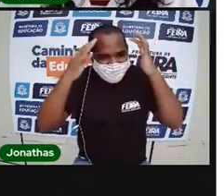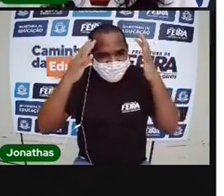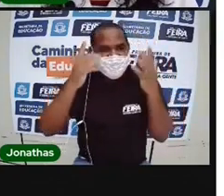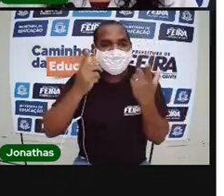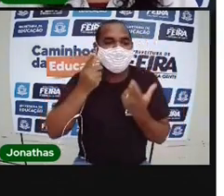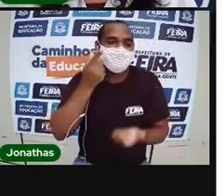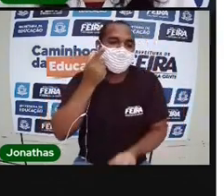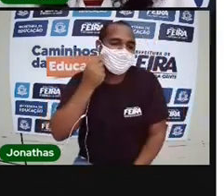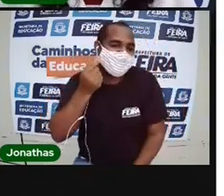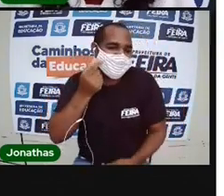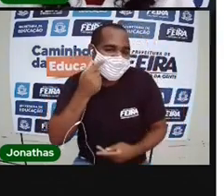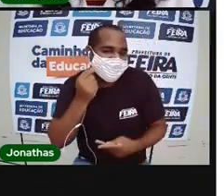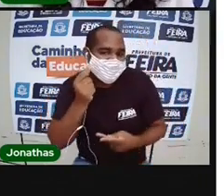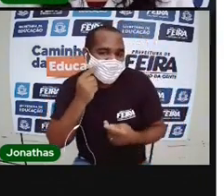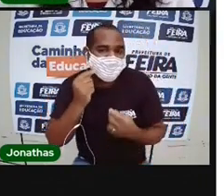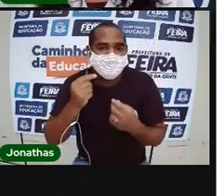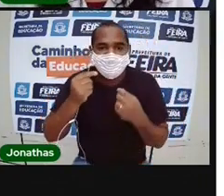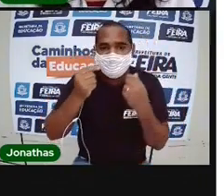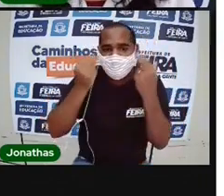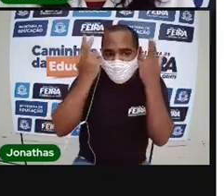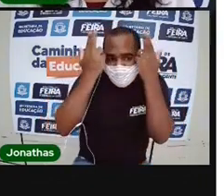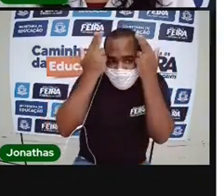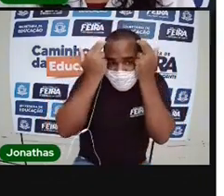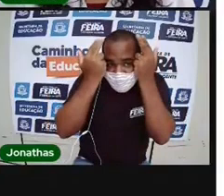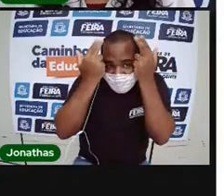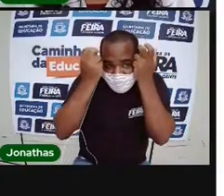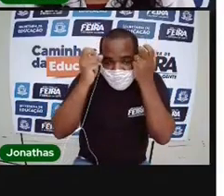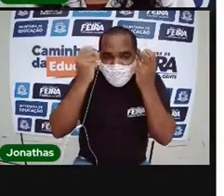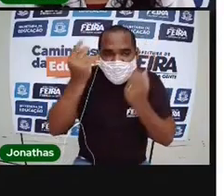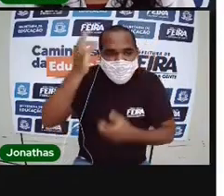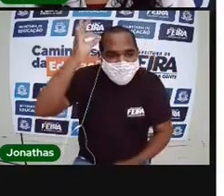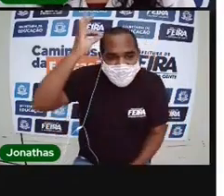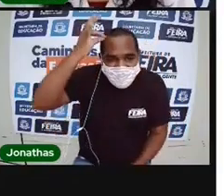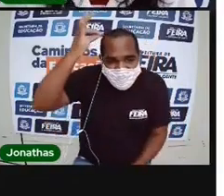gato, o coelho ou o piolho?